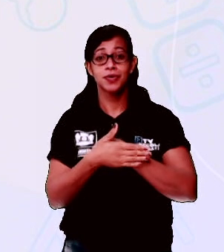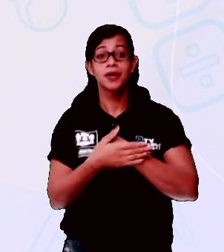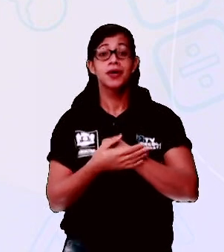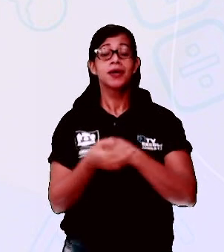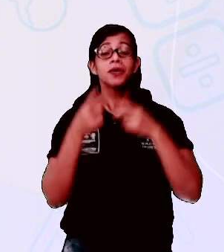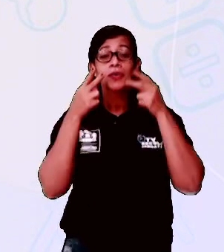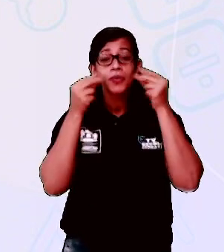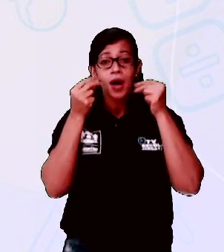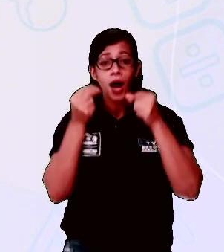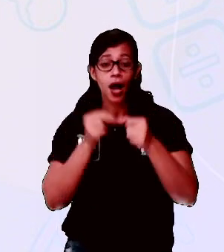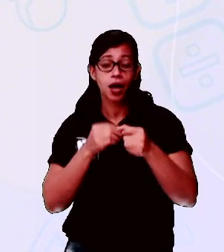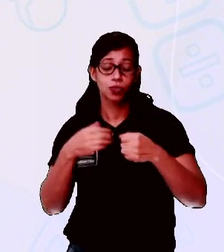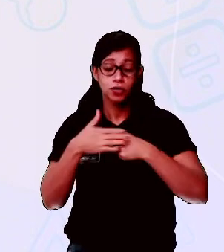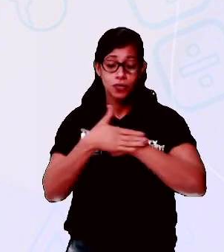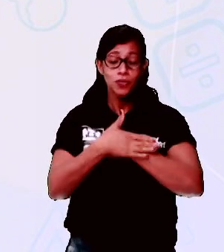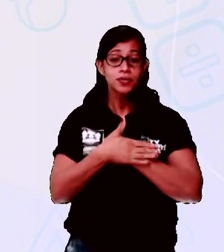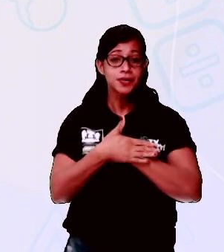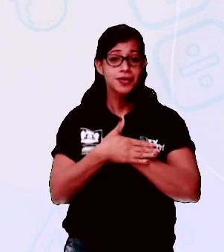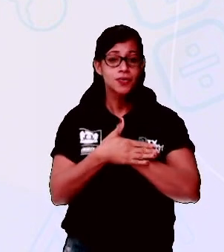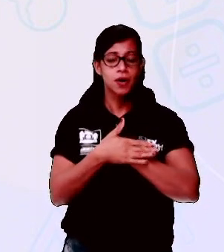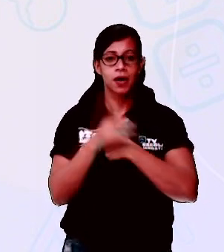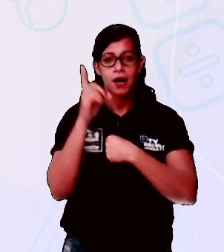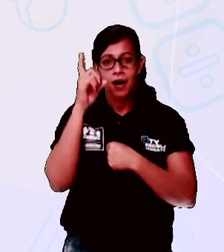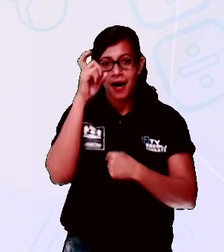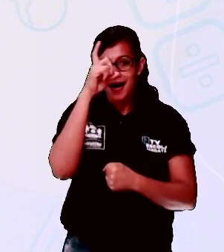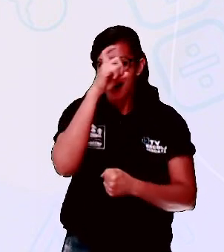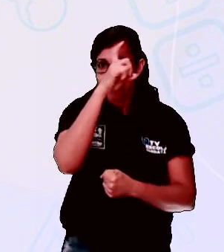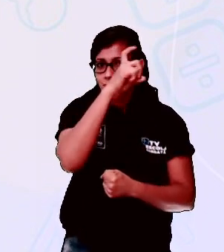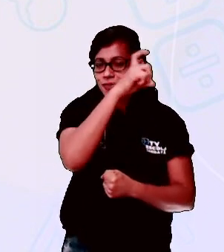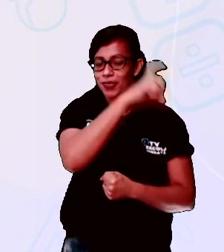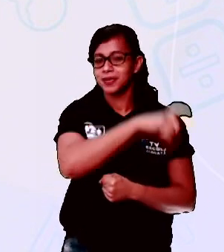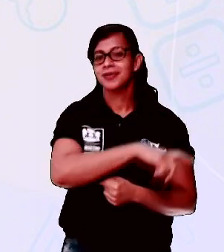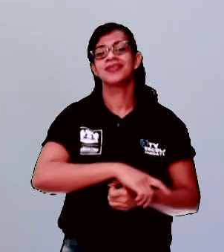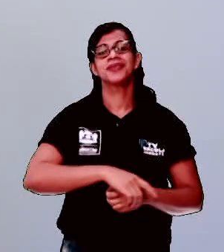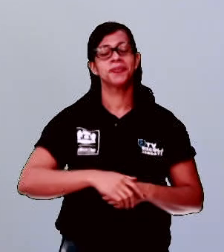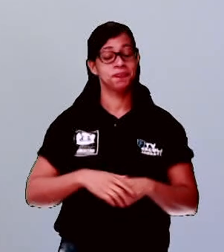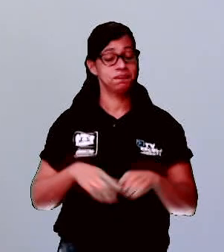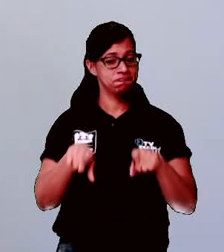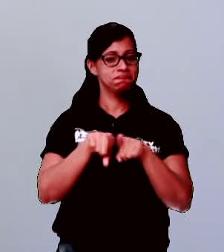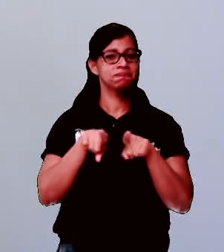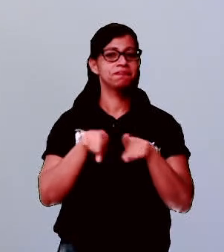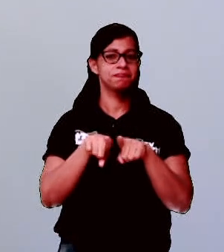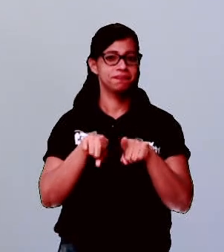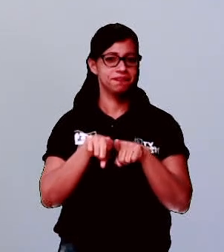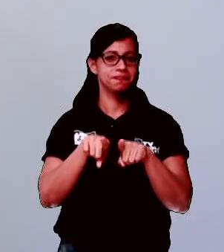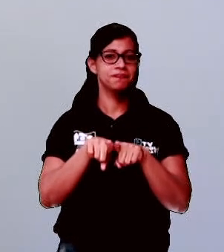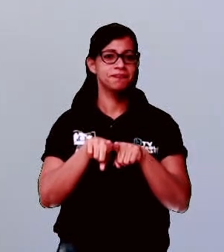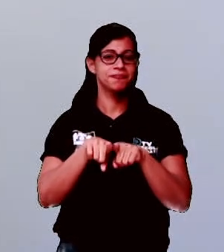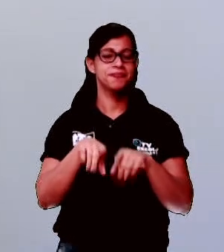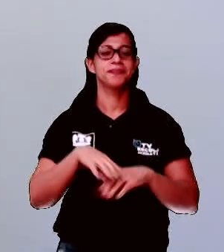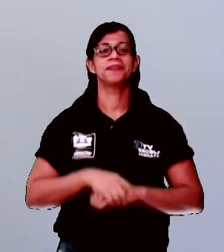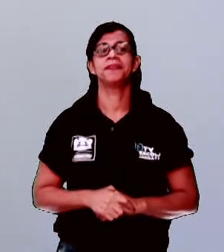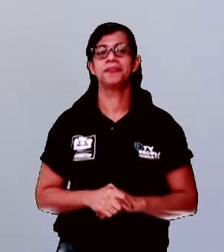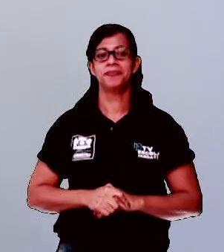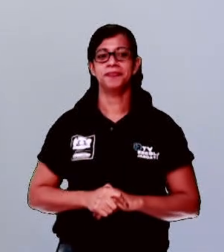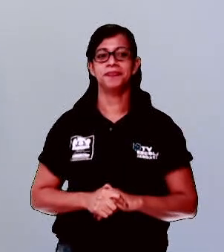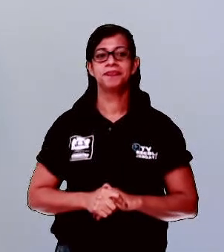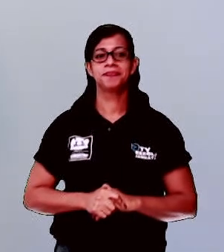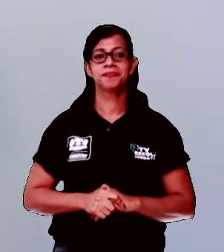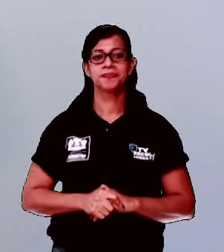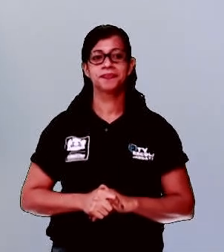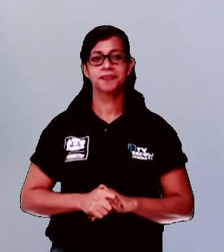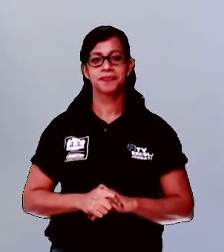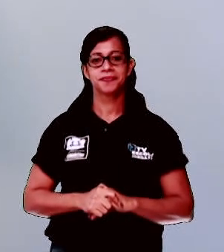Gato escondido com rabo de fora está mais escondido que rabo escondido com gato de fora. Agora eu quero trazer para vocês